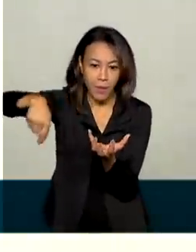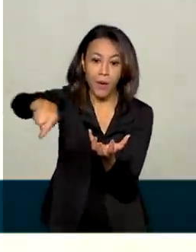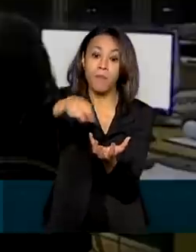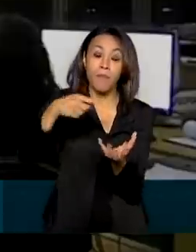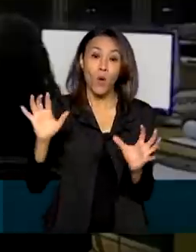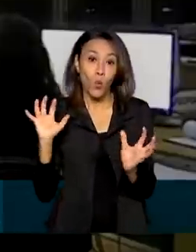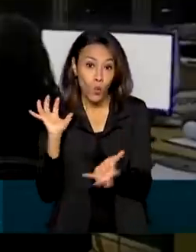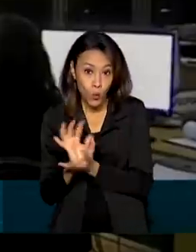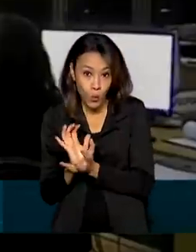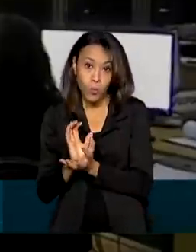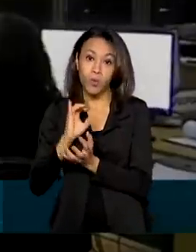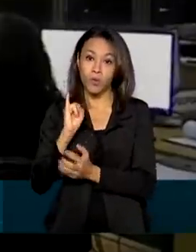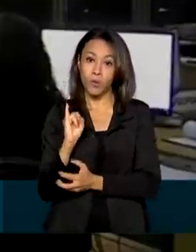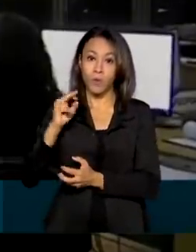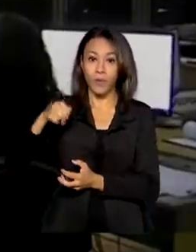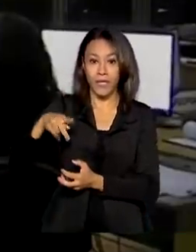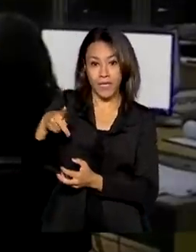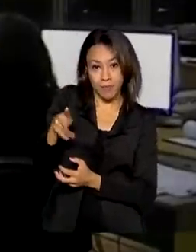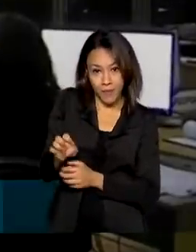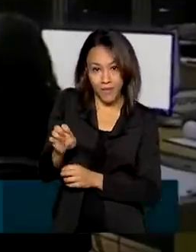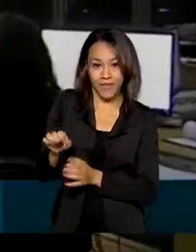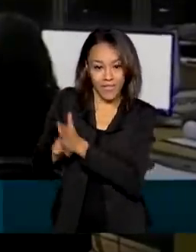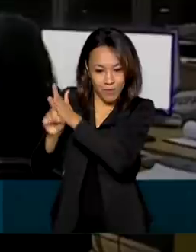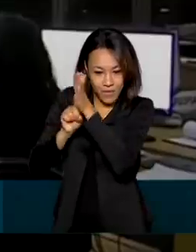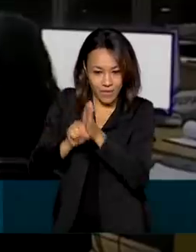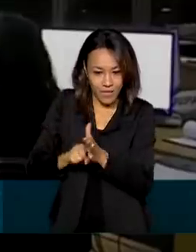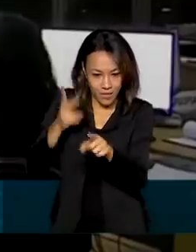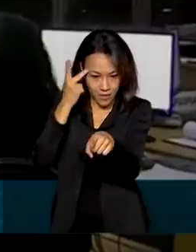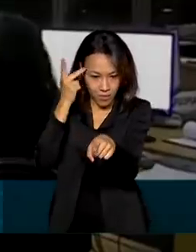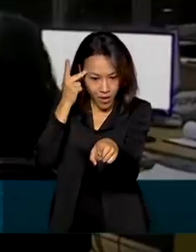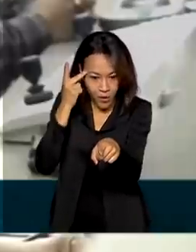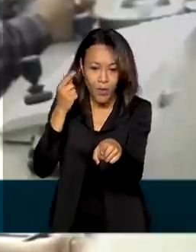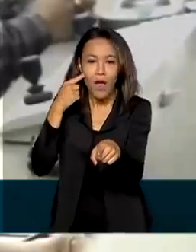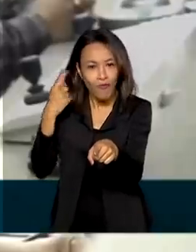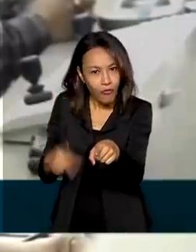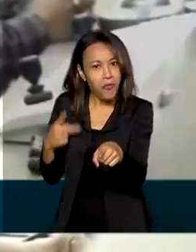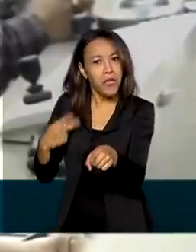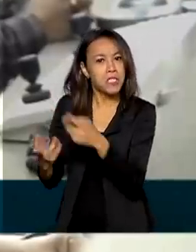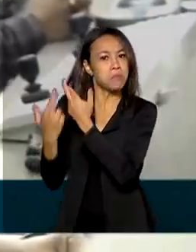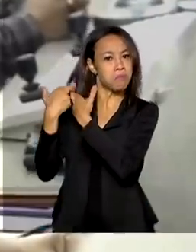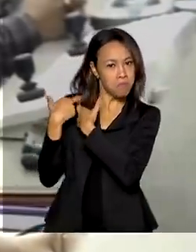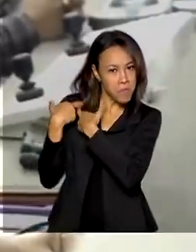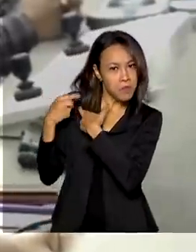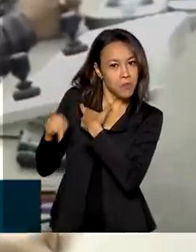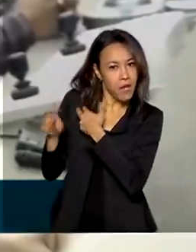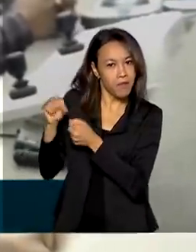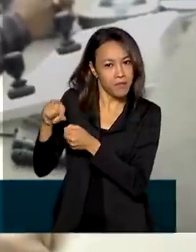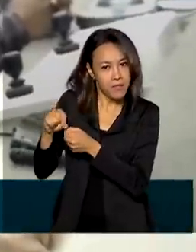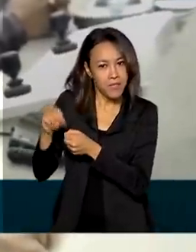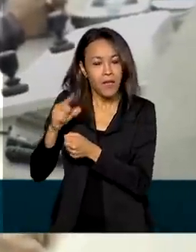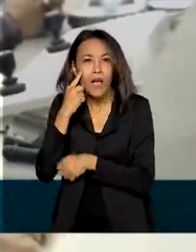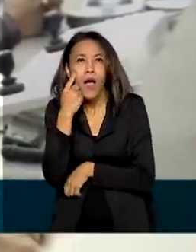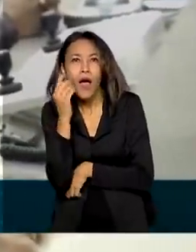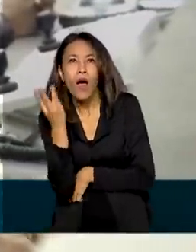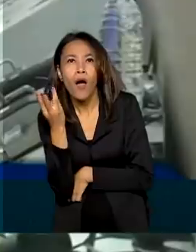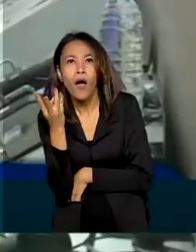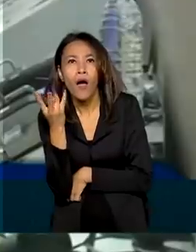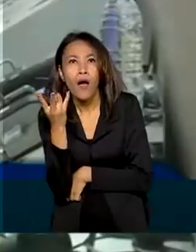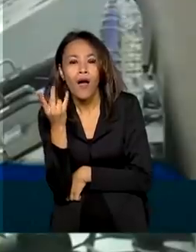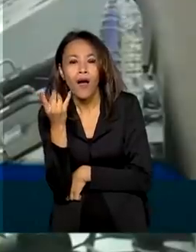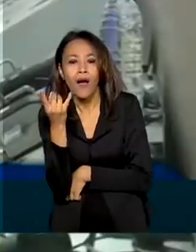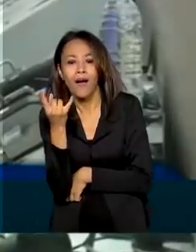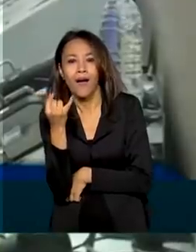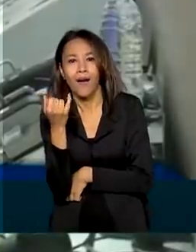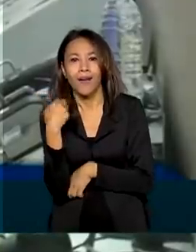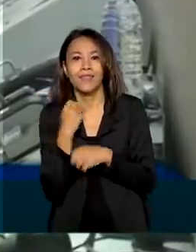INPE, em São José dos Campos, interior paulista, desenvolveu o satélite e acompanhou a contagem regressiva para o lançamento